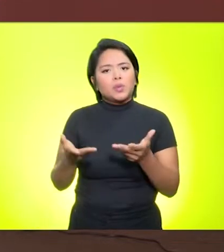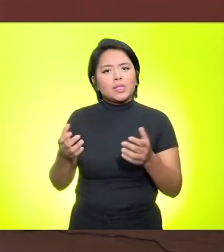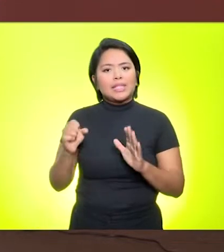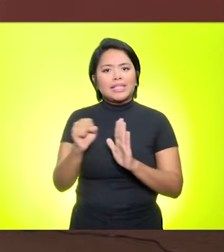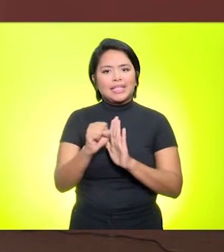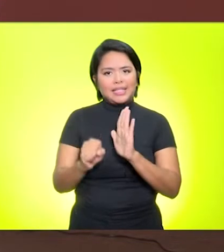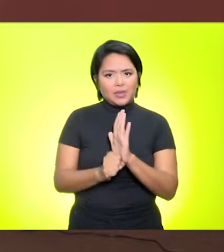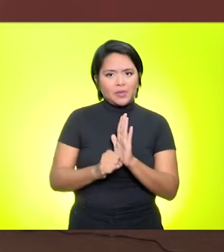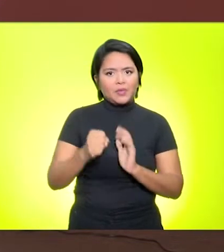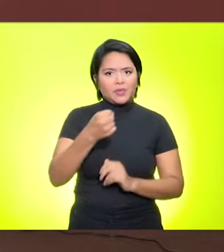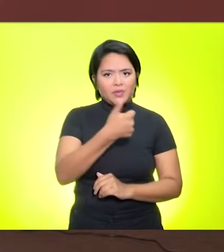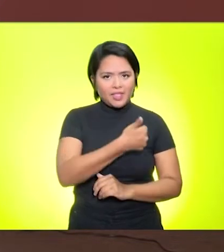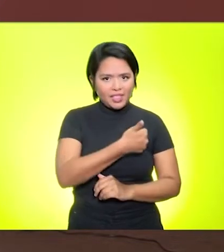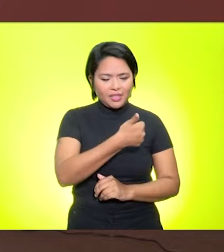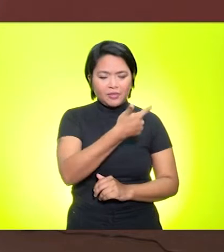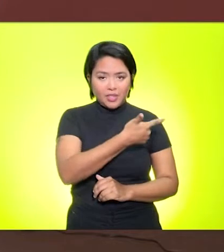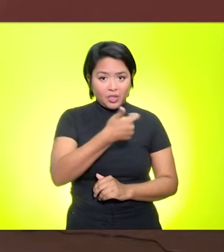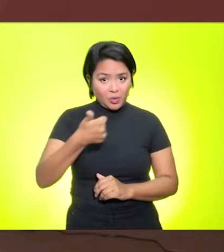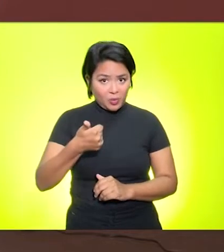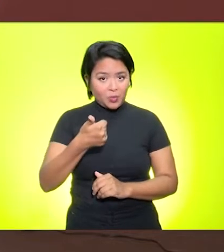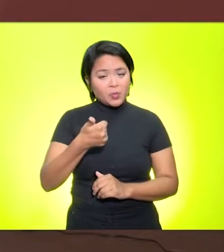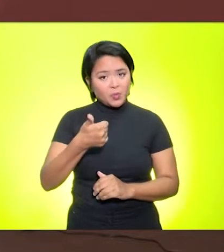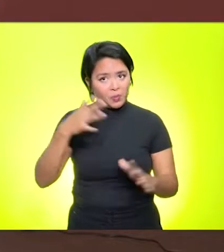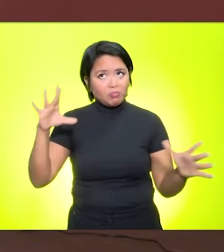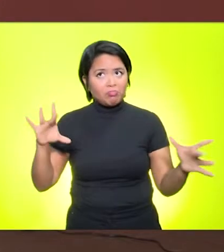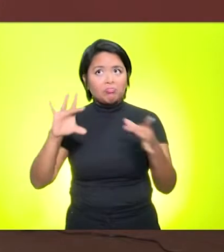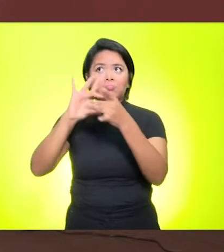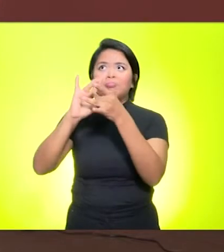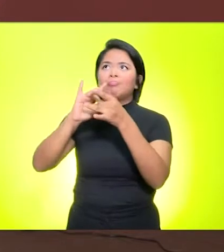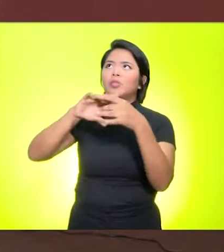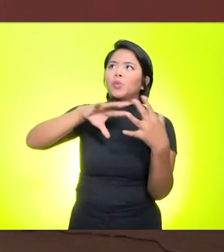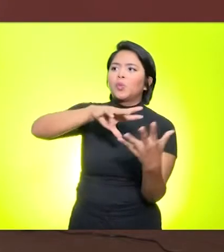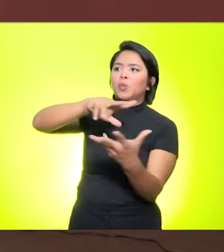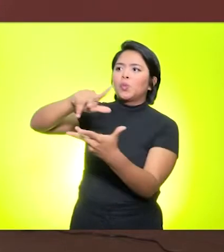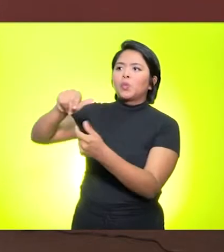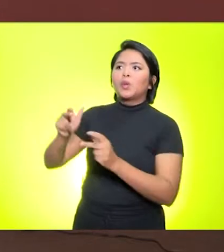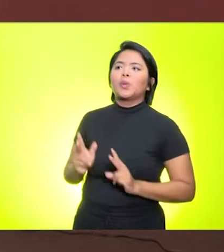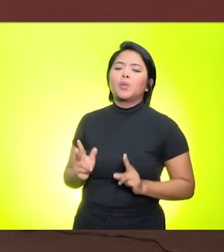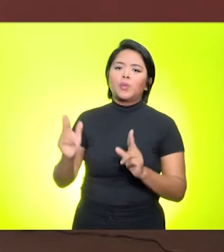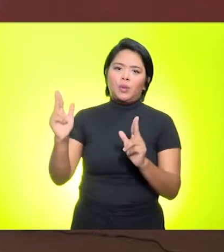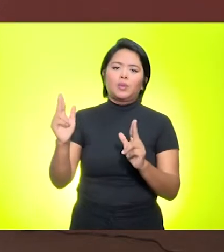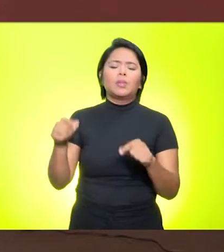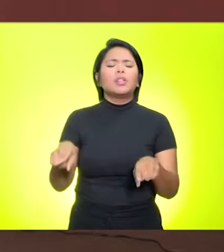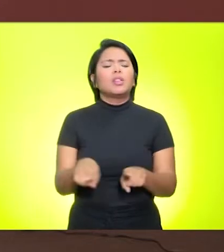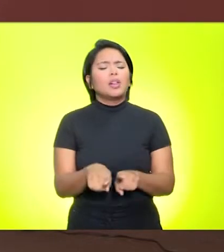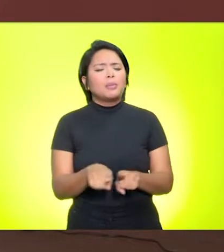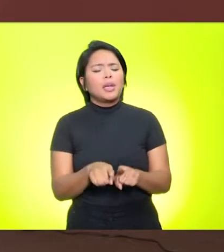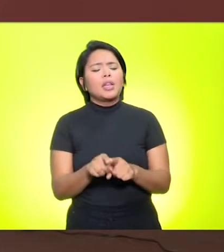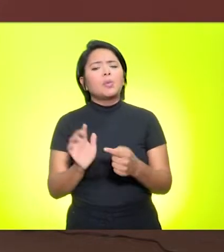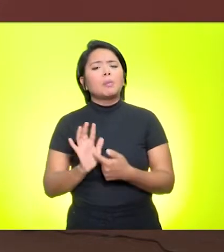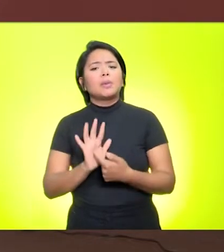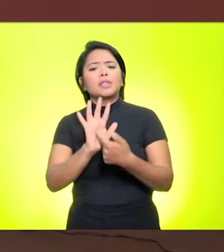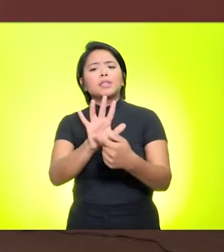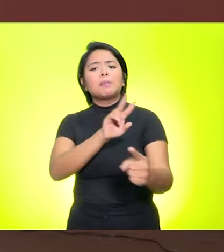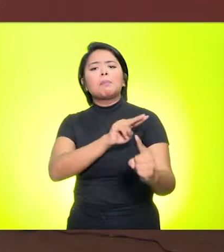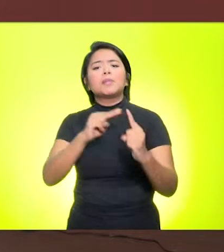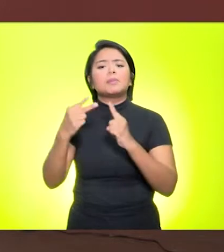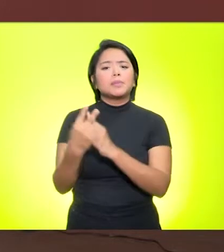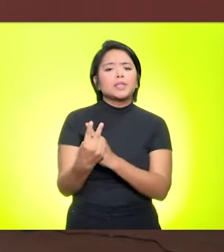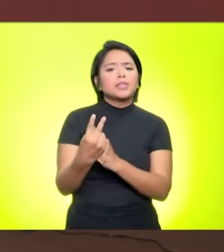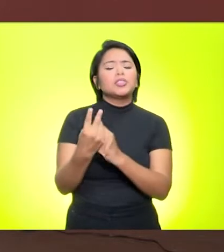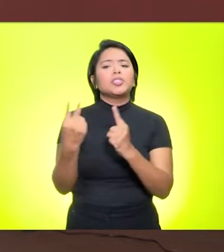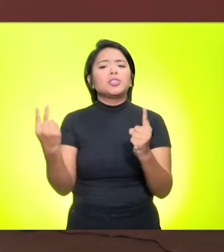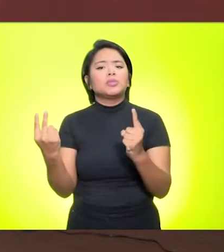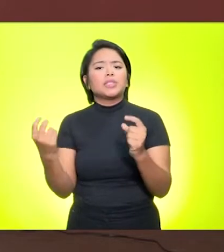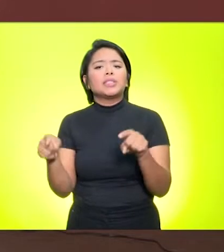em sintonia com aquilo que é ofertado também em todo o mundo. Além dessas, eu irei também apresentar outras perspectivas e outros